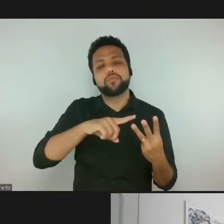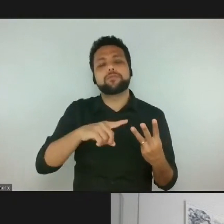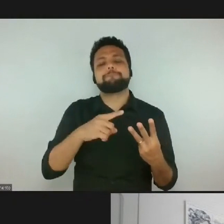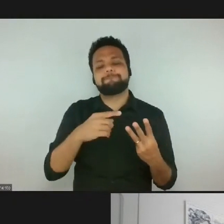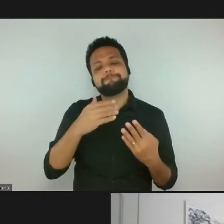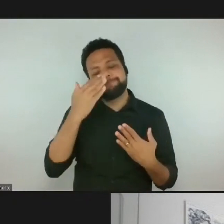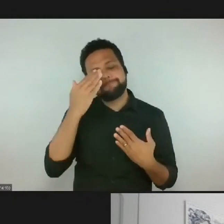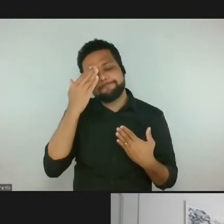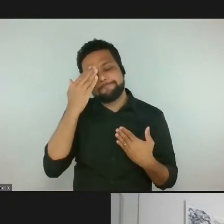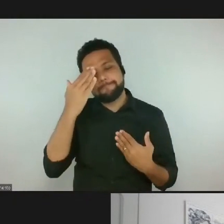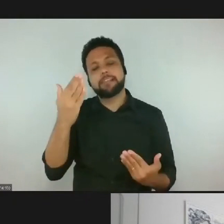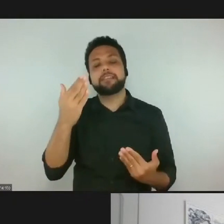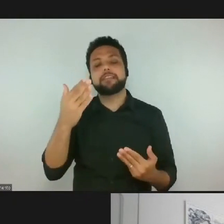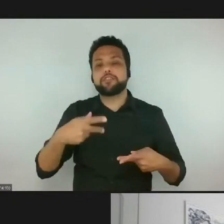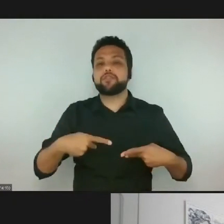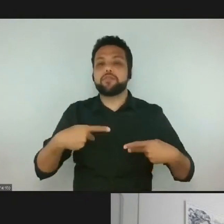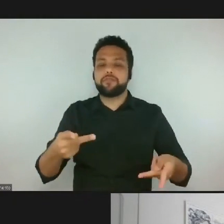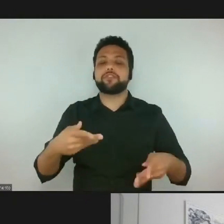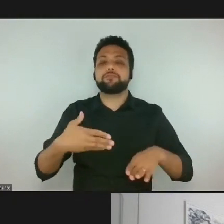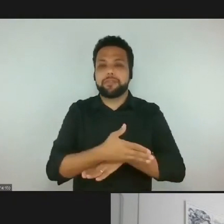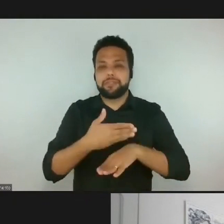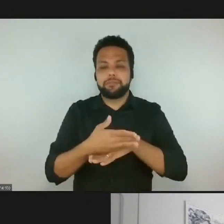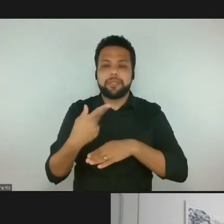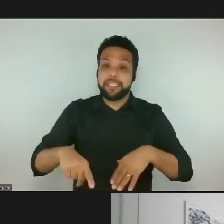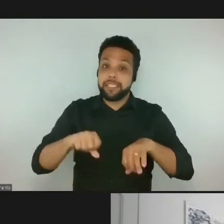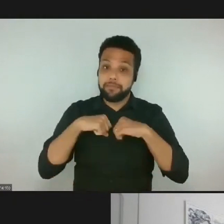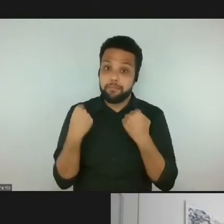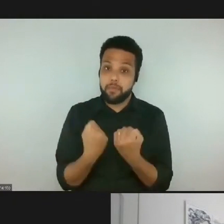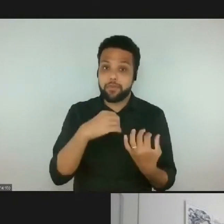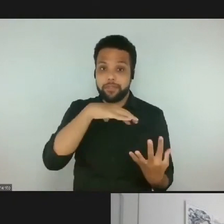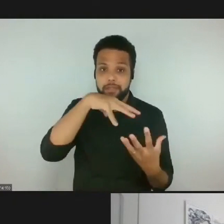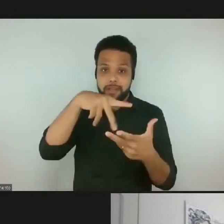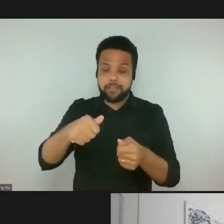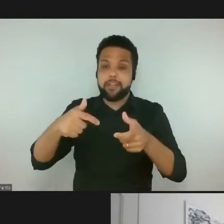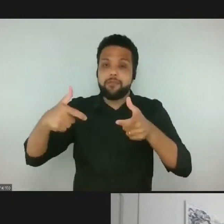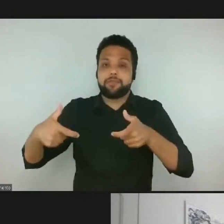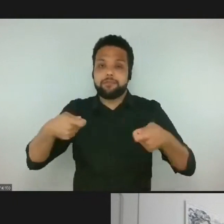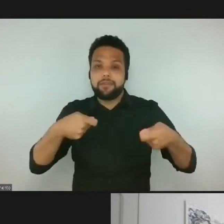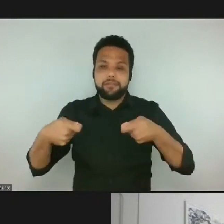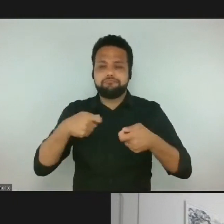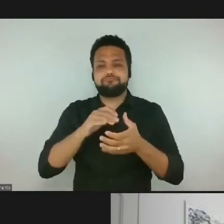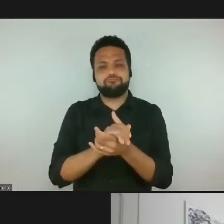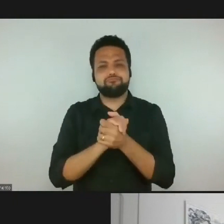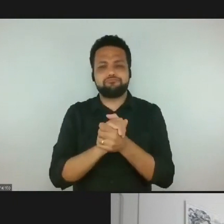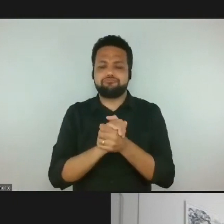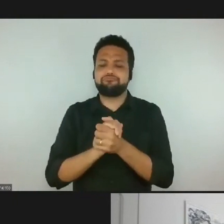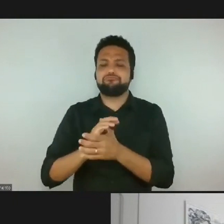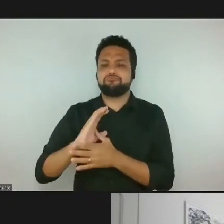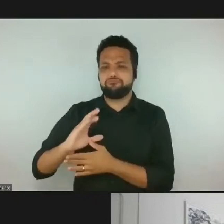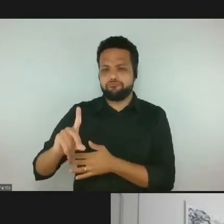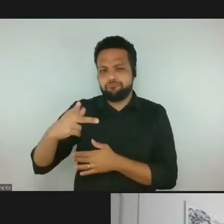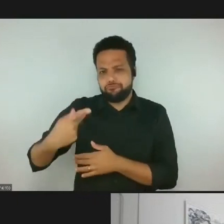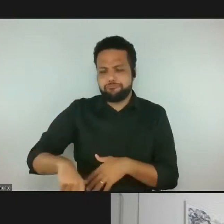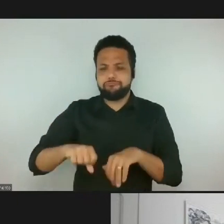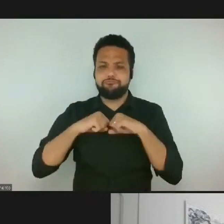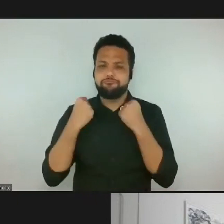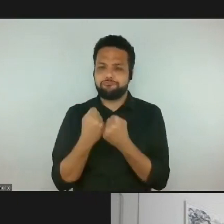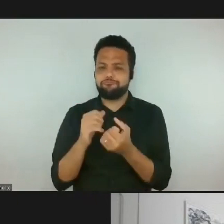Espaços da Mediação, Simpósio Internacional, e parabenizo a equipe coordenadora do evento.